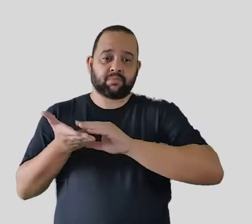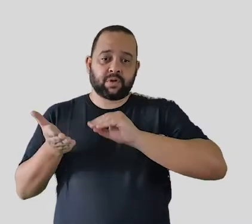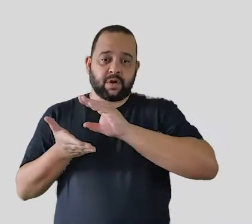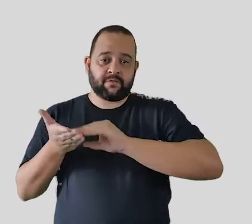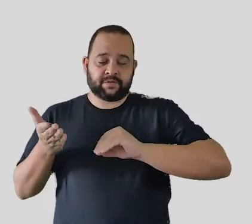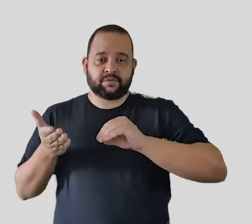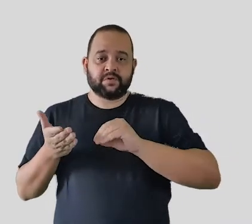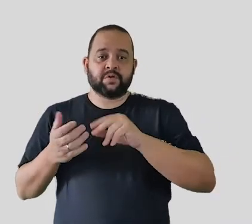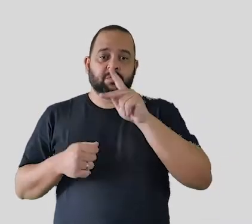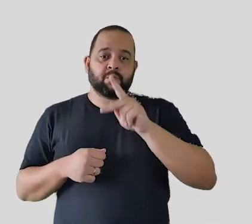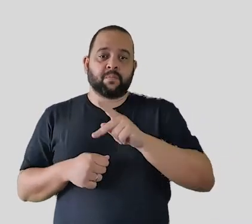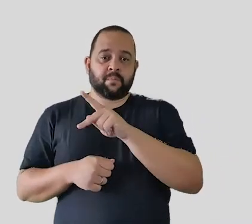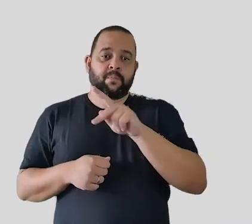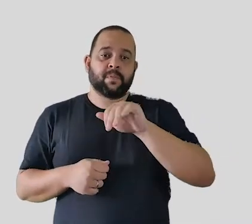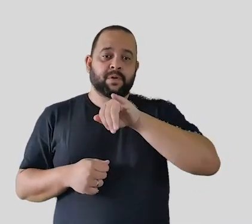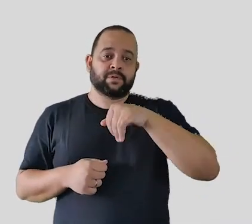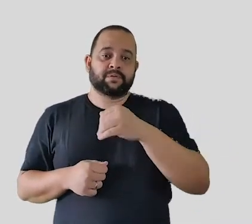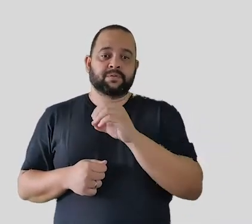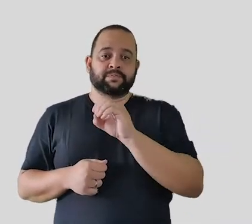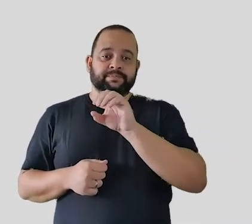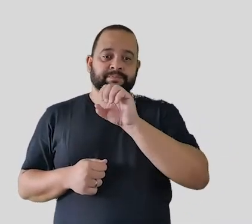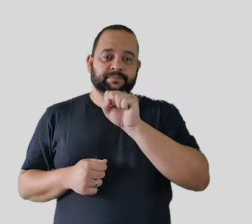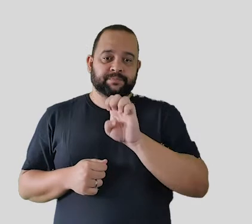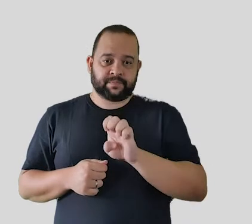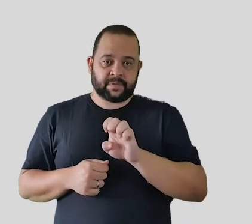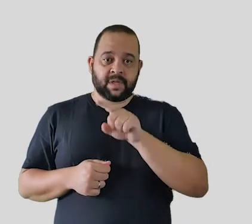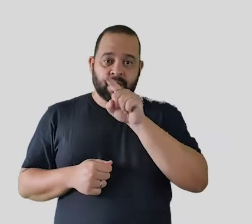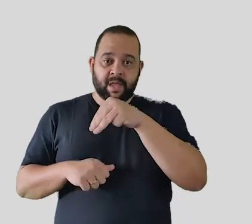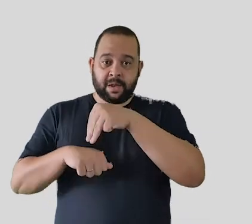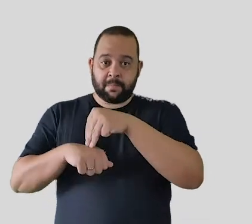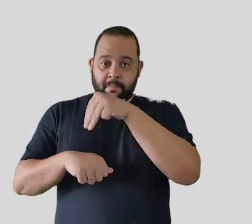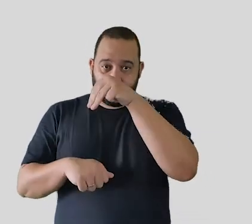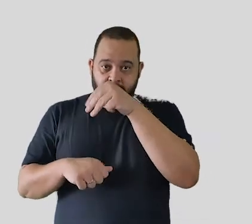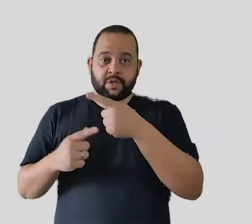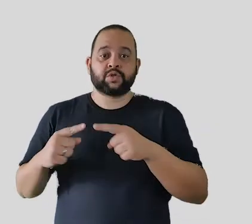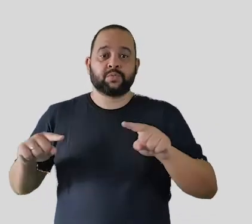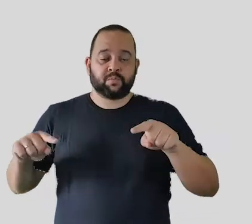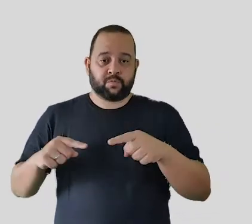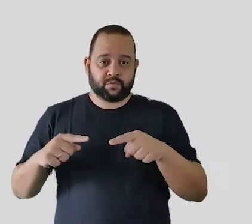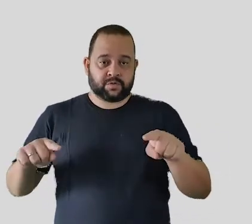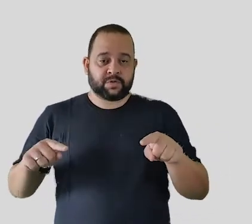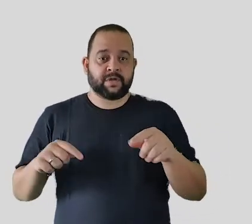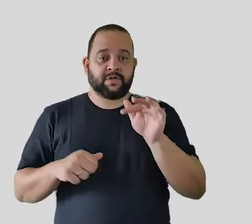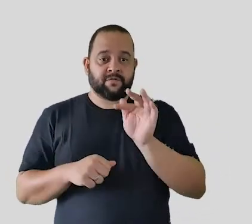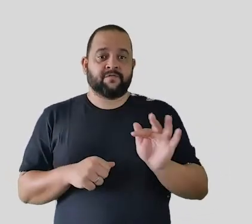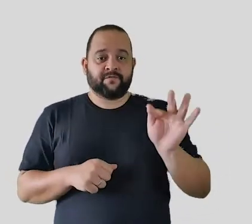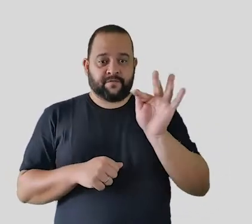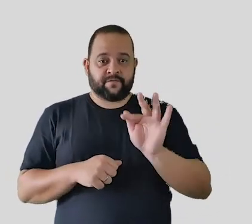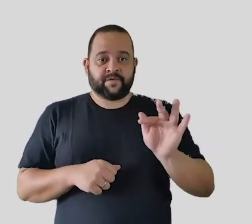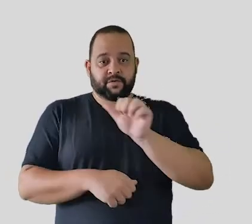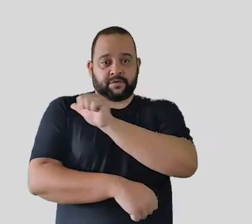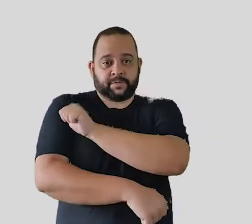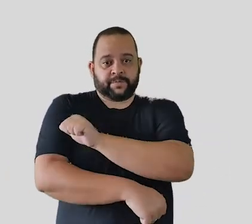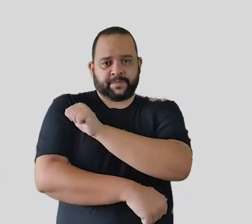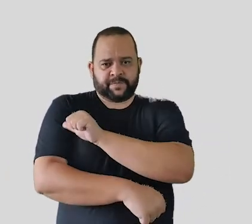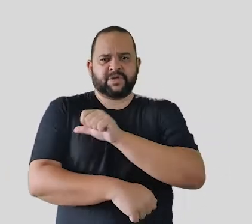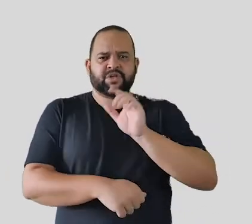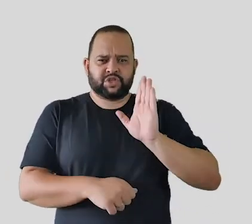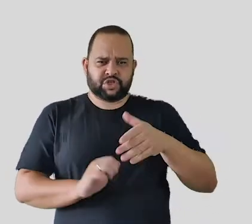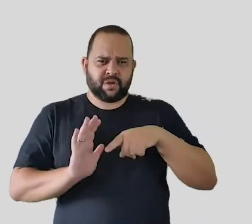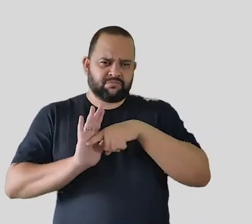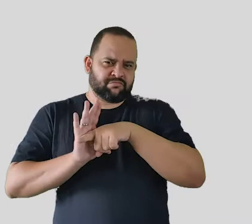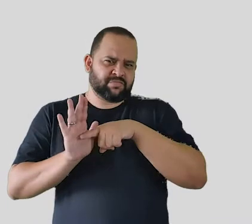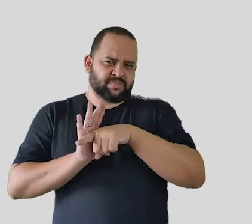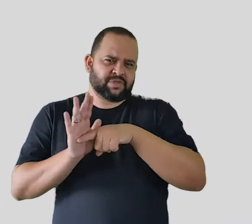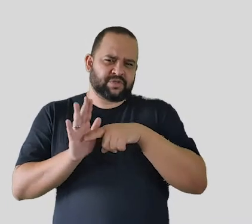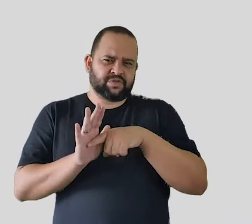Ele é mestre em música pela UFRJ e ele estudou com grandes nomes, junto de grandes nomes como Guerra Peixe, Paulinho D'Ambrosio